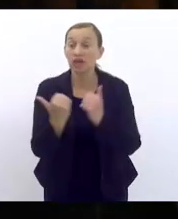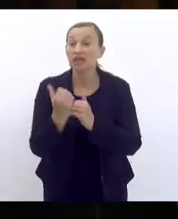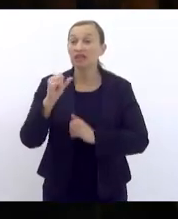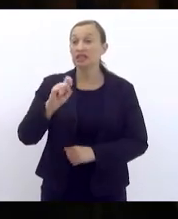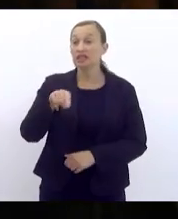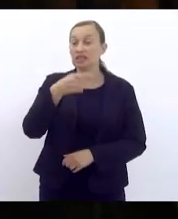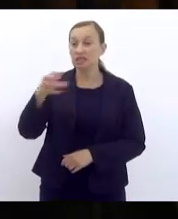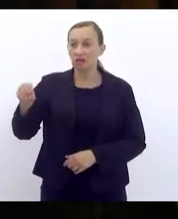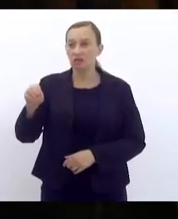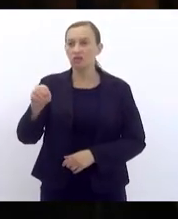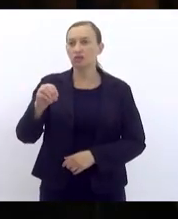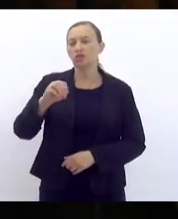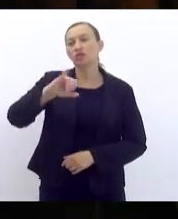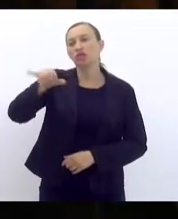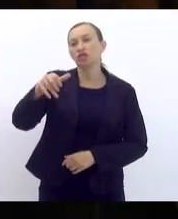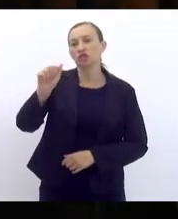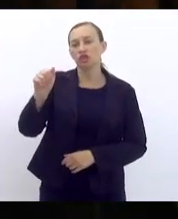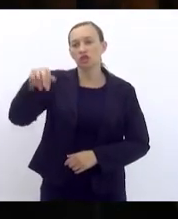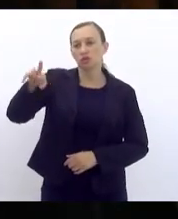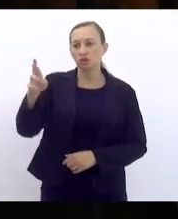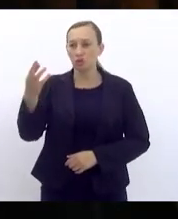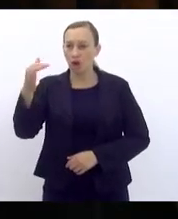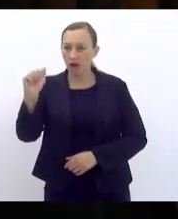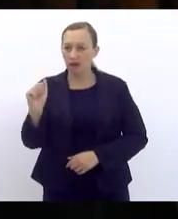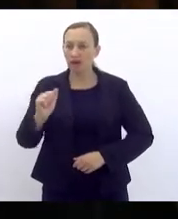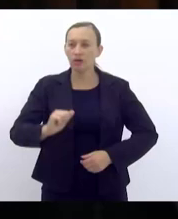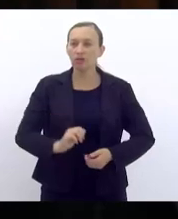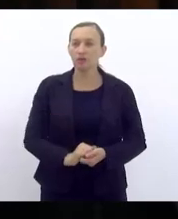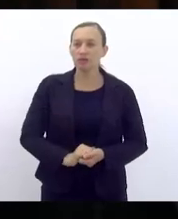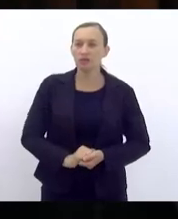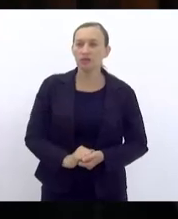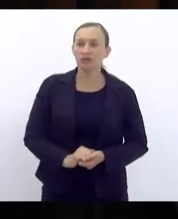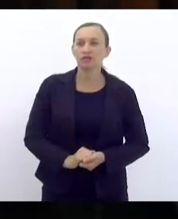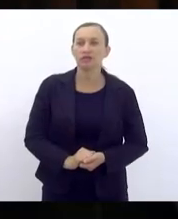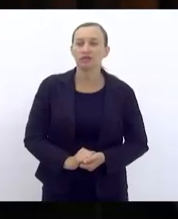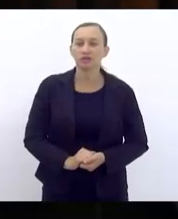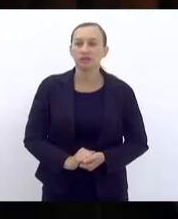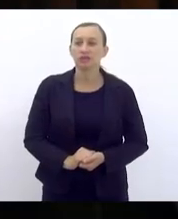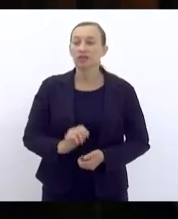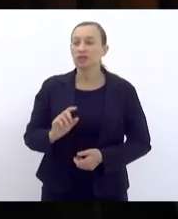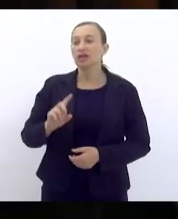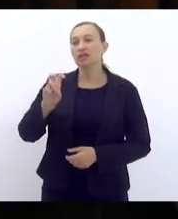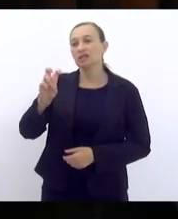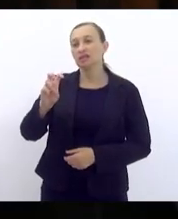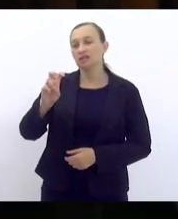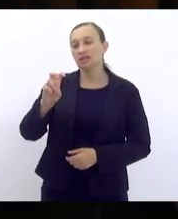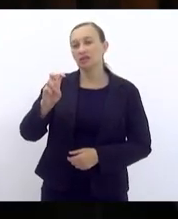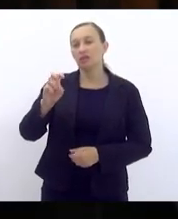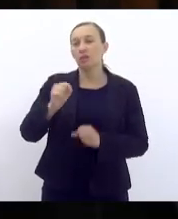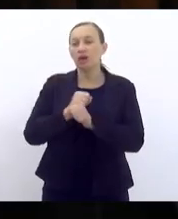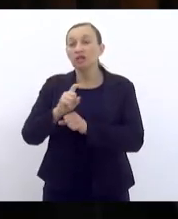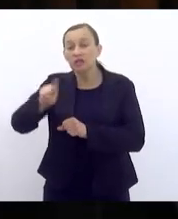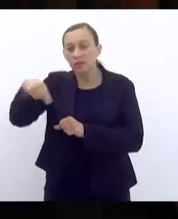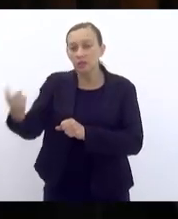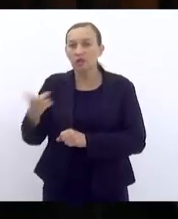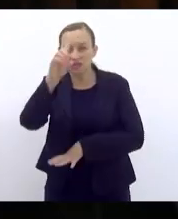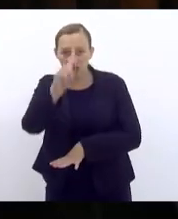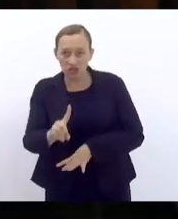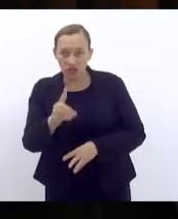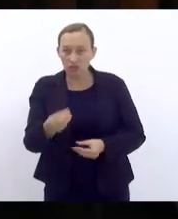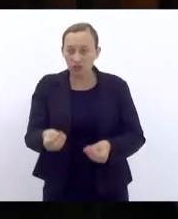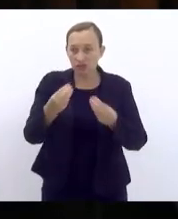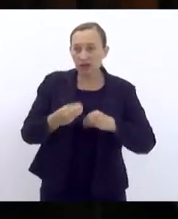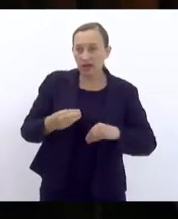aqui me atendo ao tema, ter um entendimento que mais de cinco décadas depois que esse direito foi constituído às